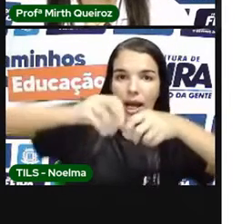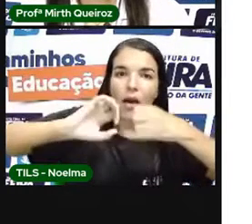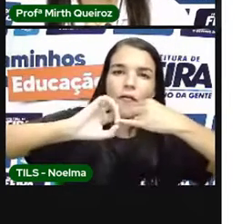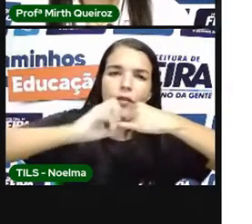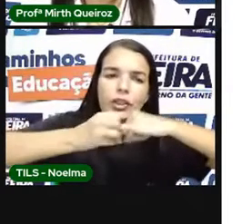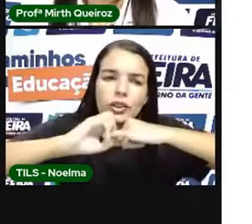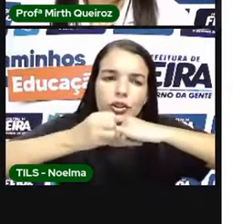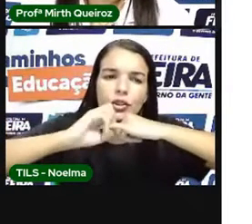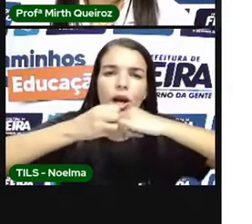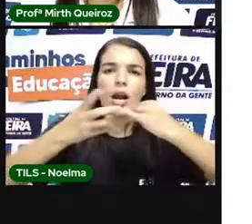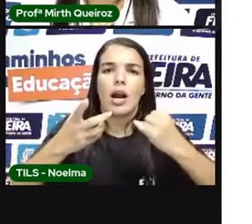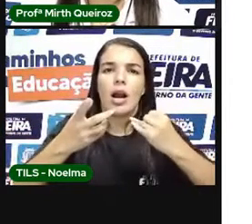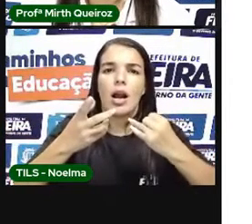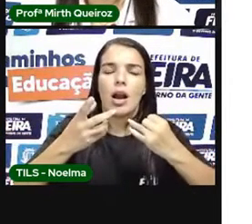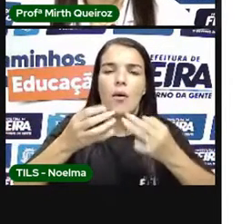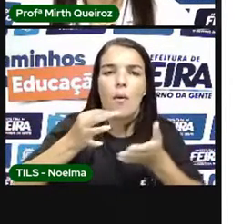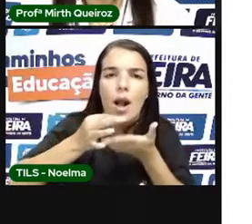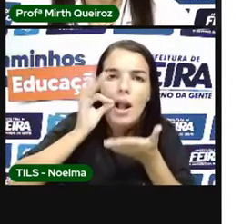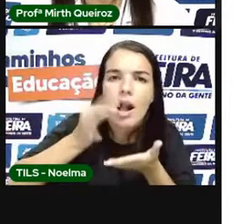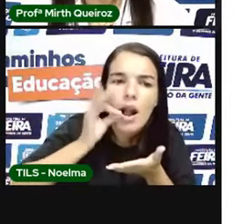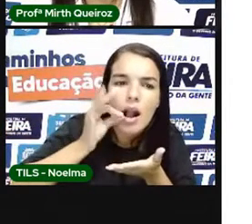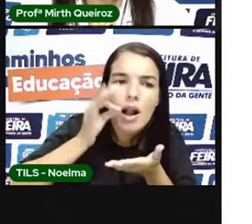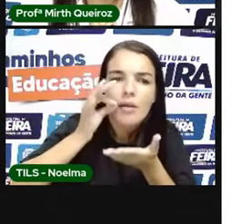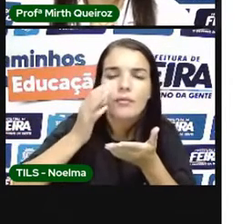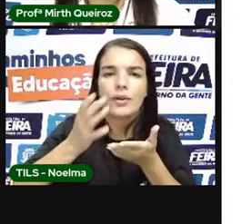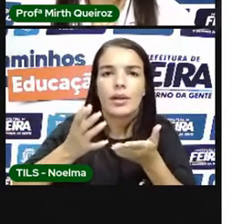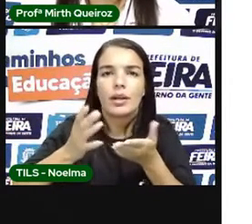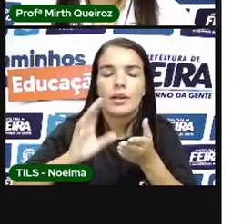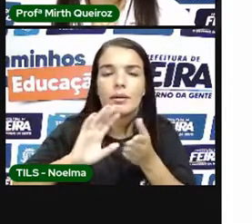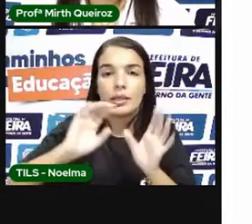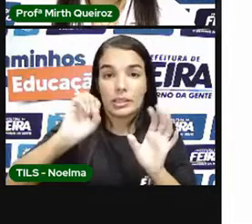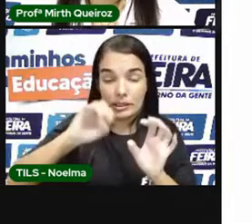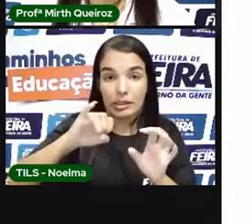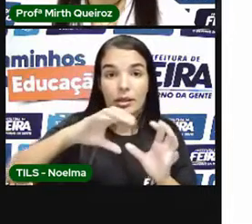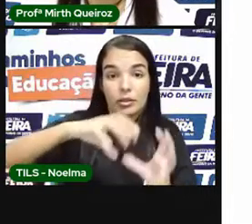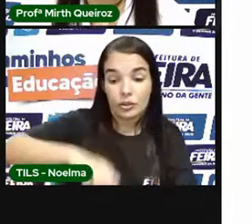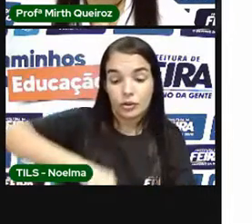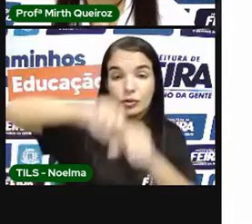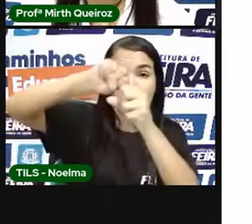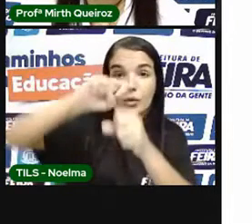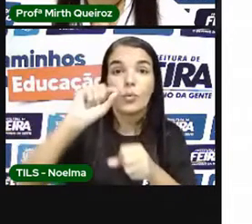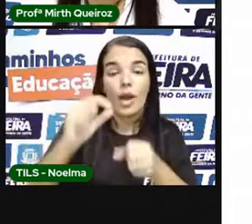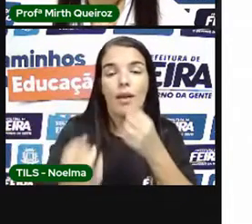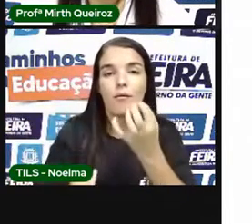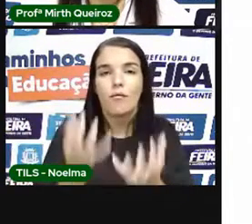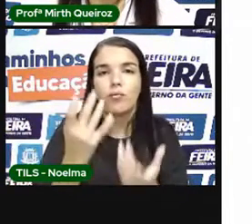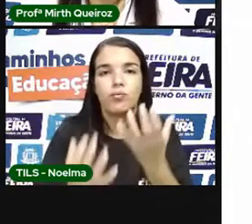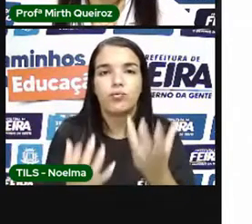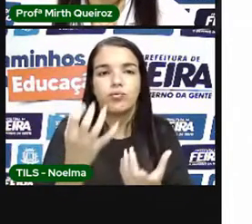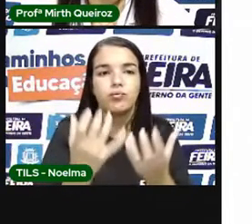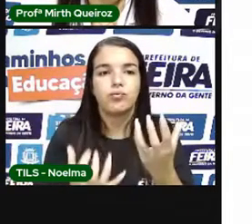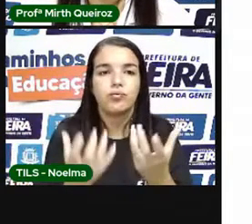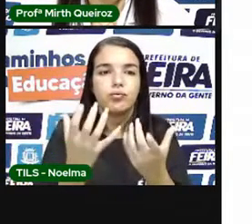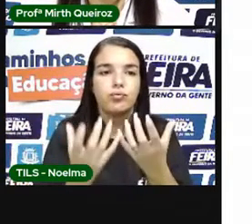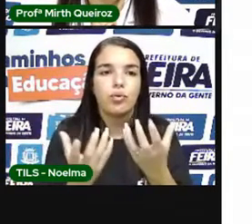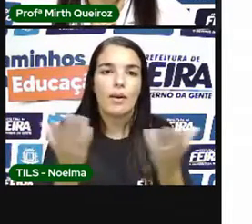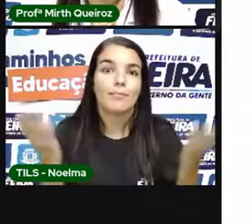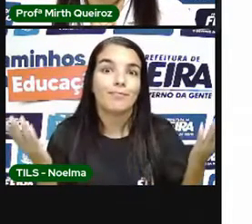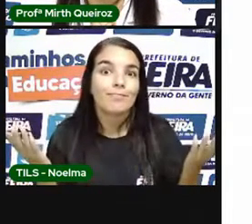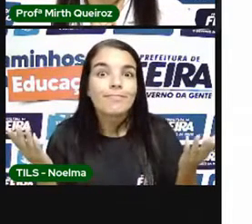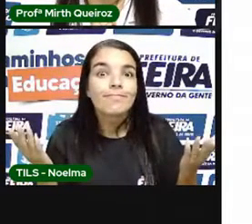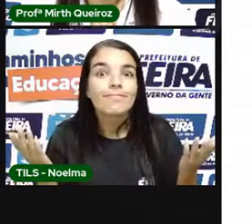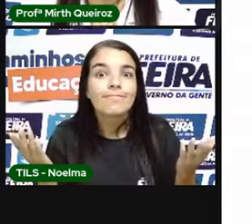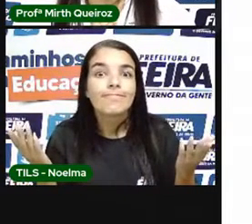feijão O pé de café Qual seja O tipo de plantação E põe fogo Põe fogo ali Para